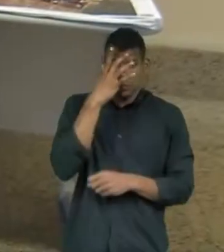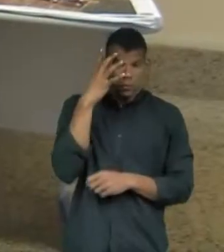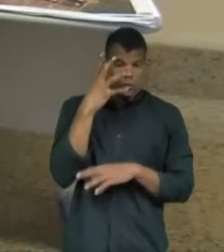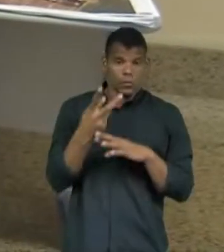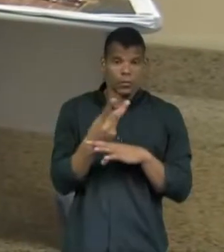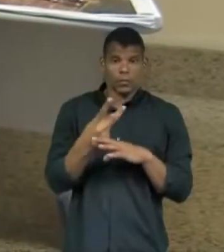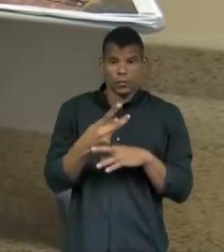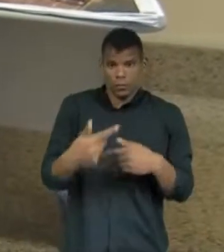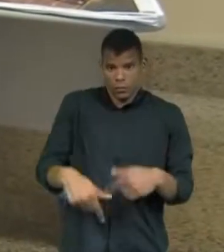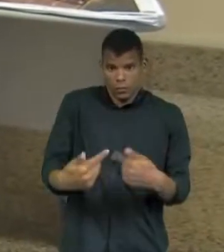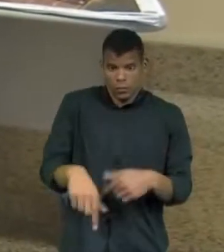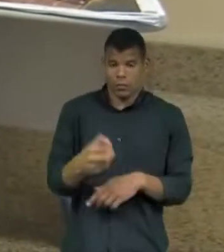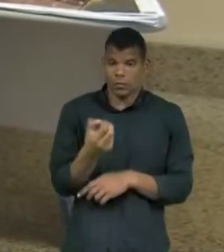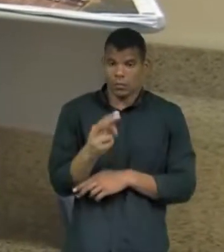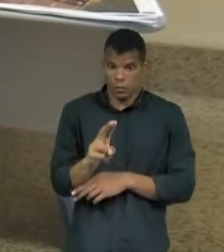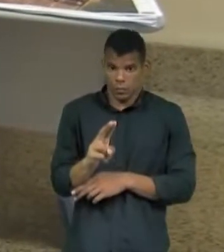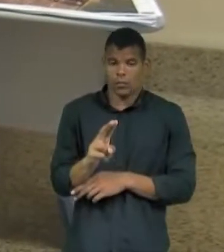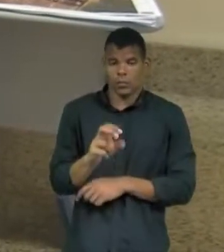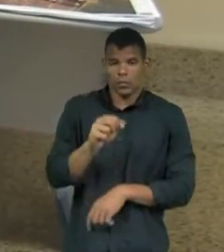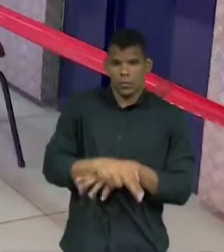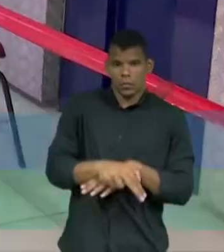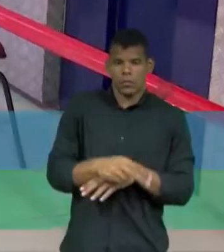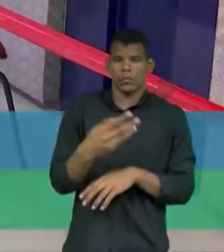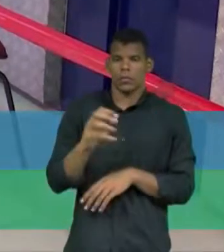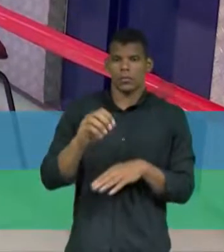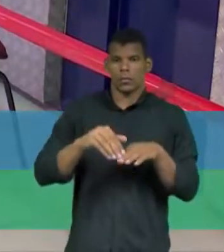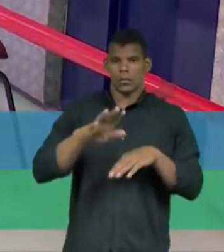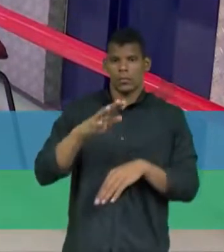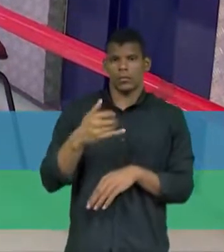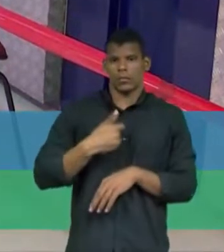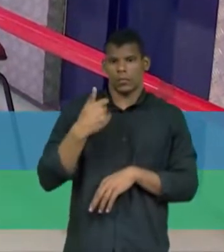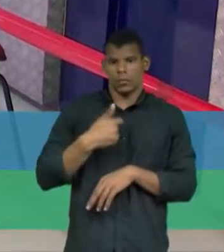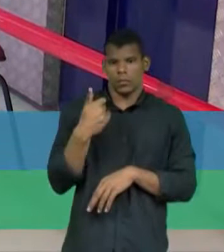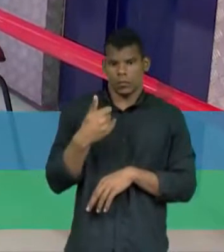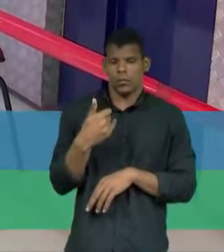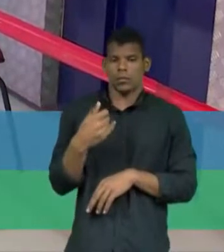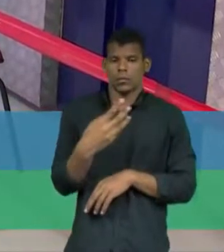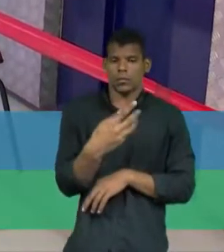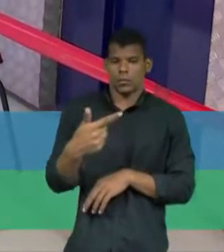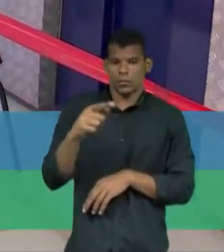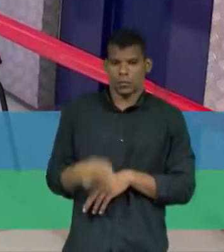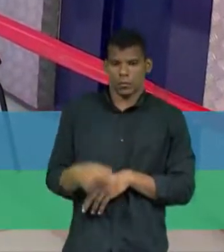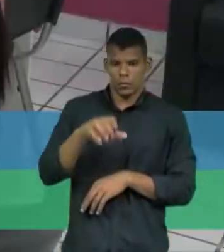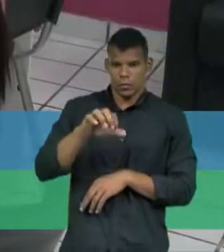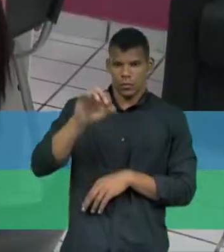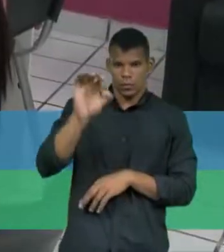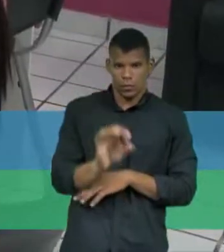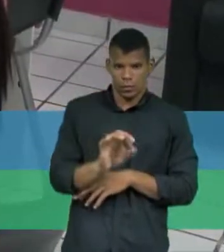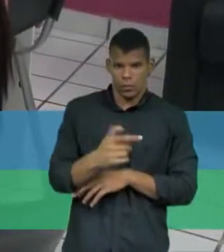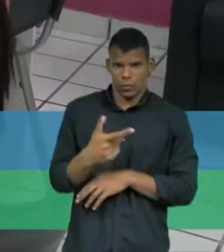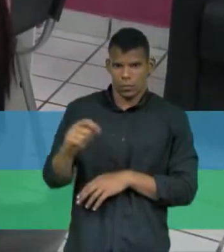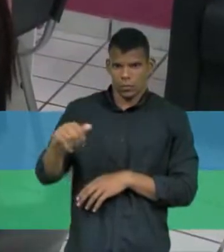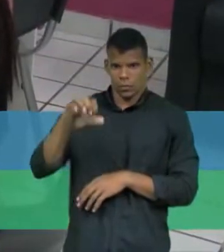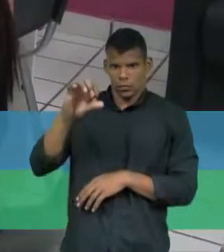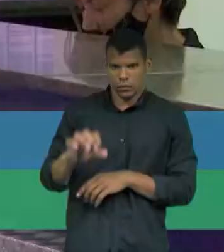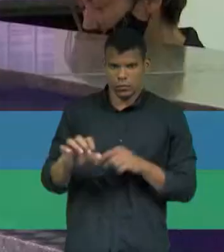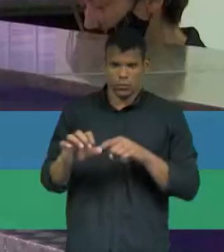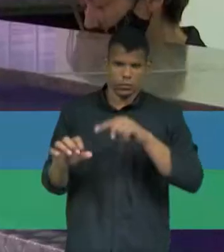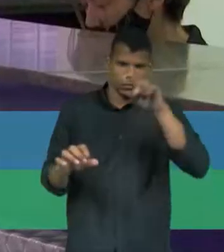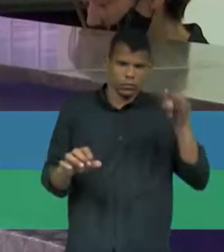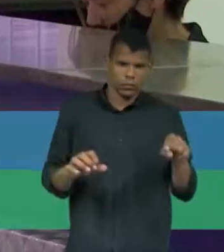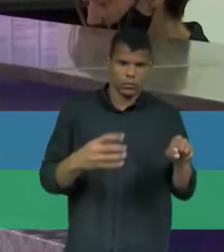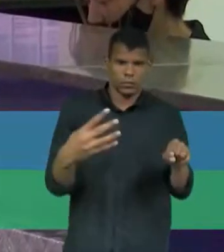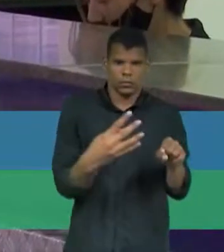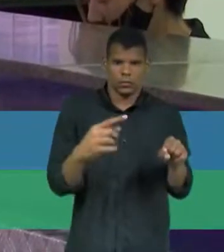empregadas na faixa etária acima de 40 anos, passou de 42,9% em 2019 para 44